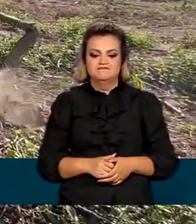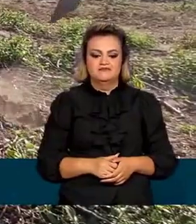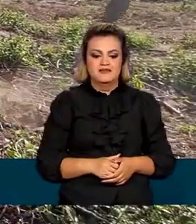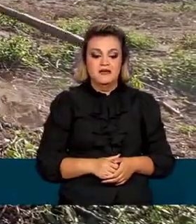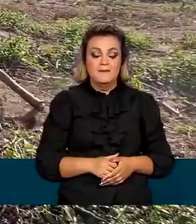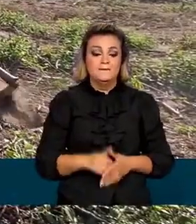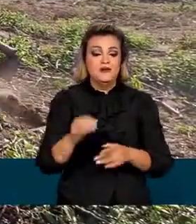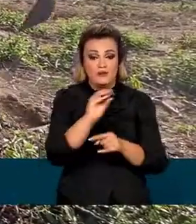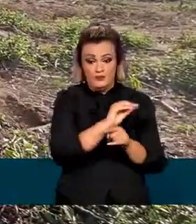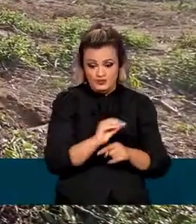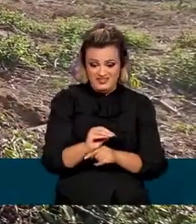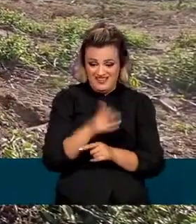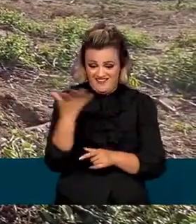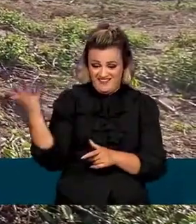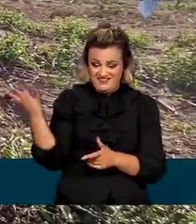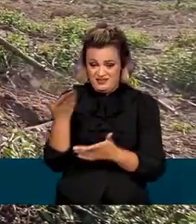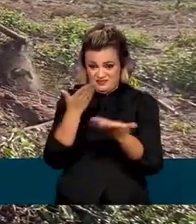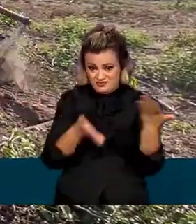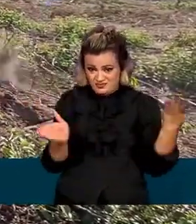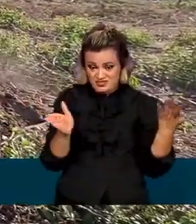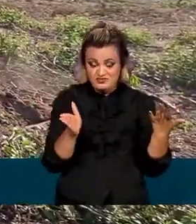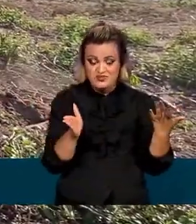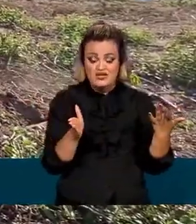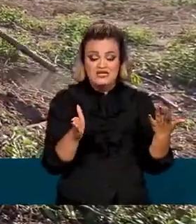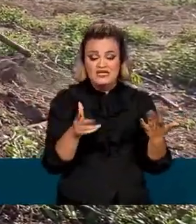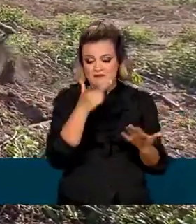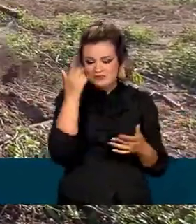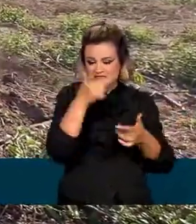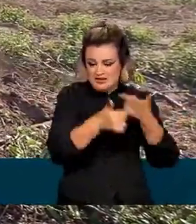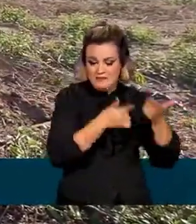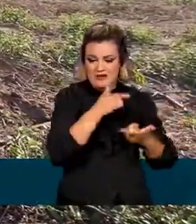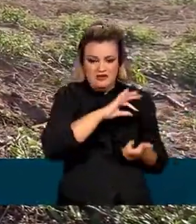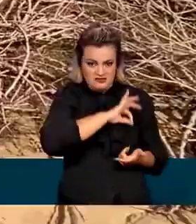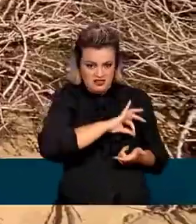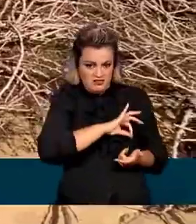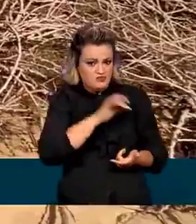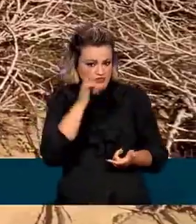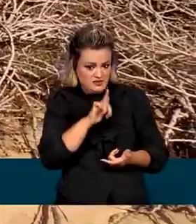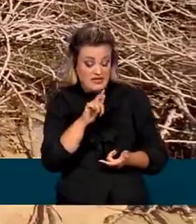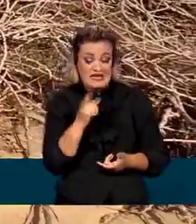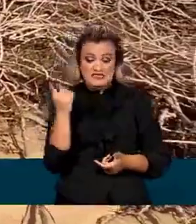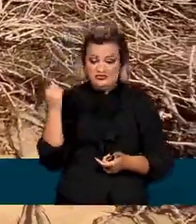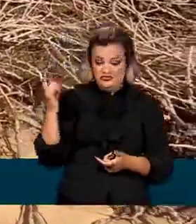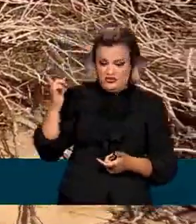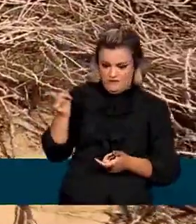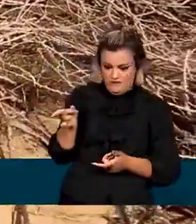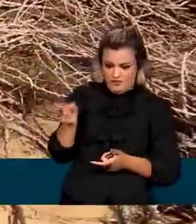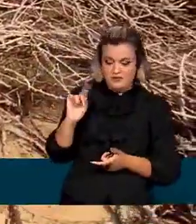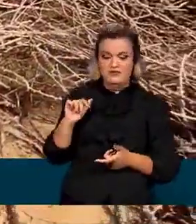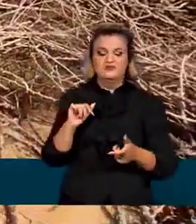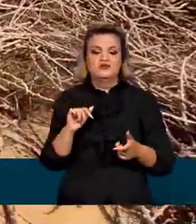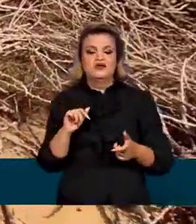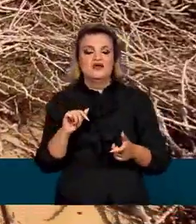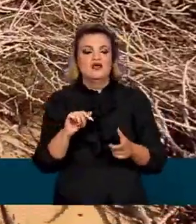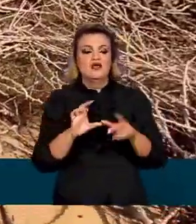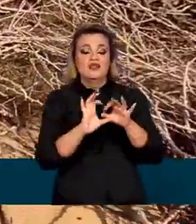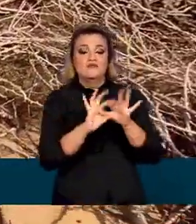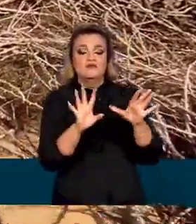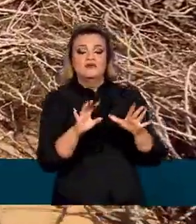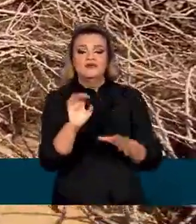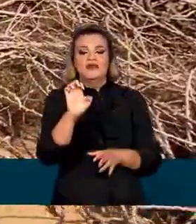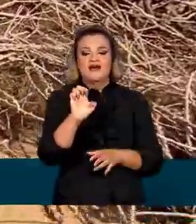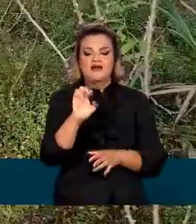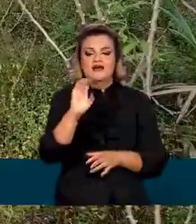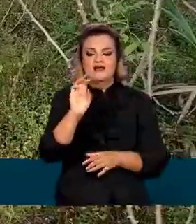de recuperar áreas degradadas e aumentar a renda de pequenos produtores, o fundo Amazônia permitiu que a Embrapa criasse